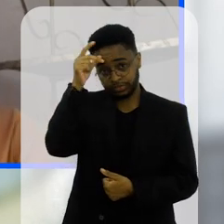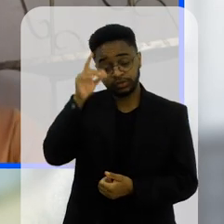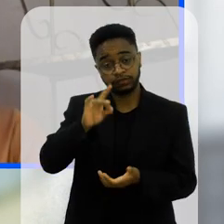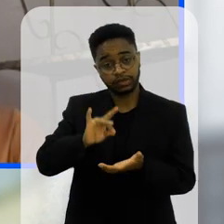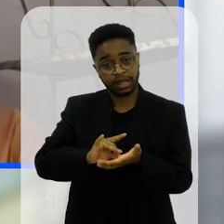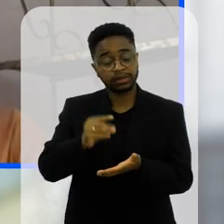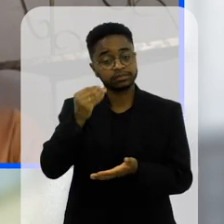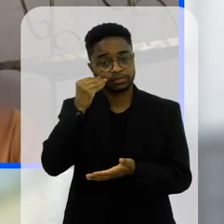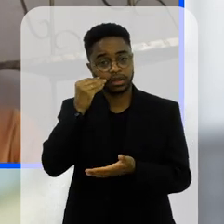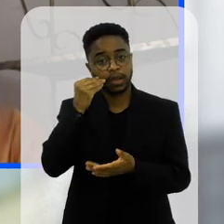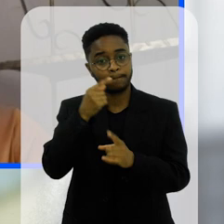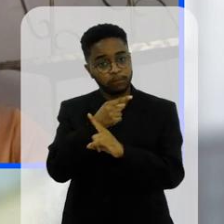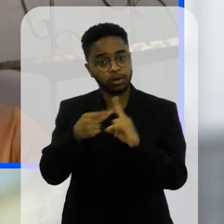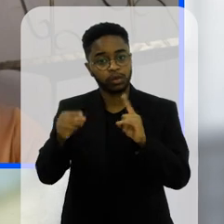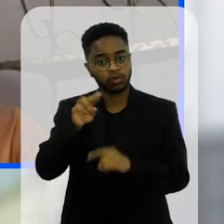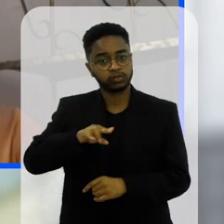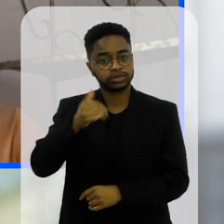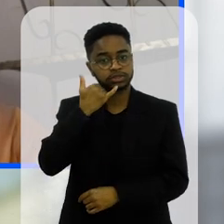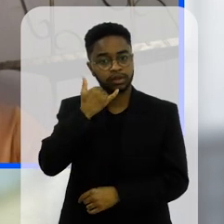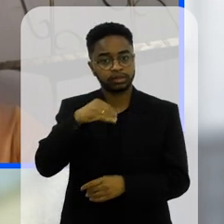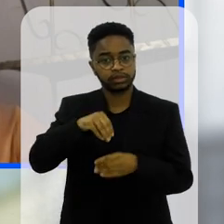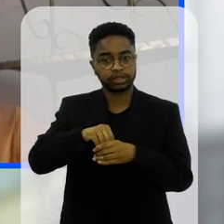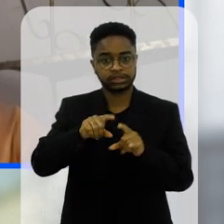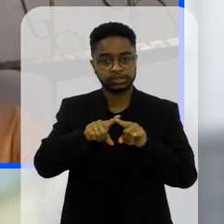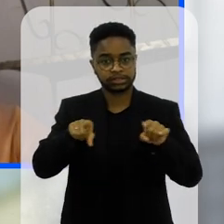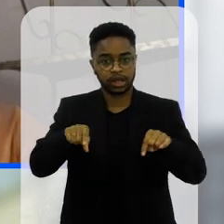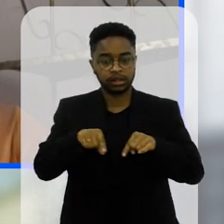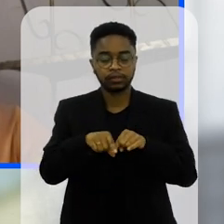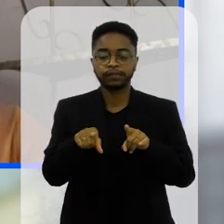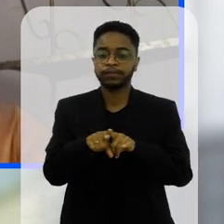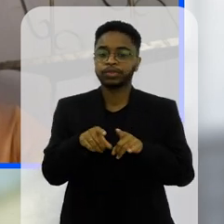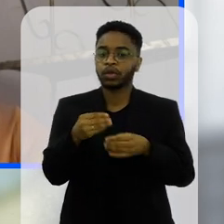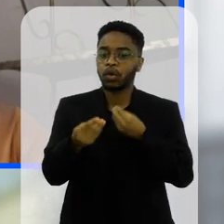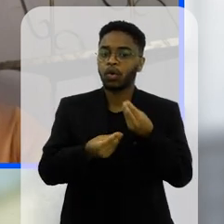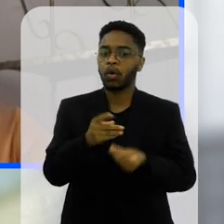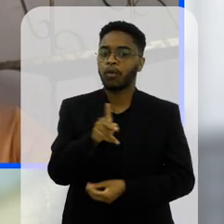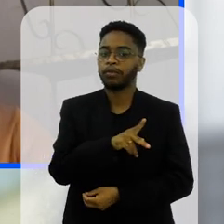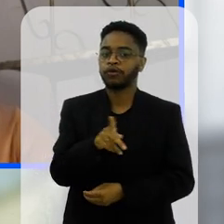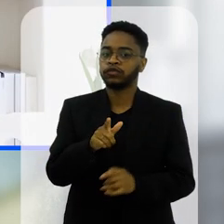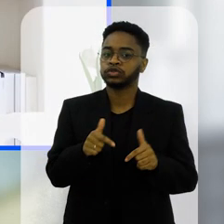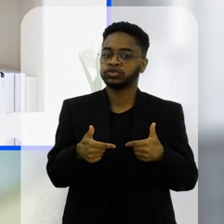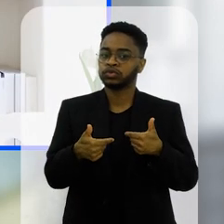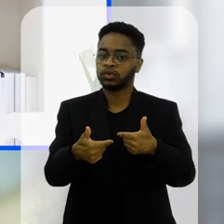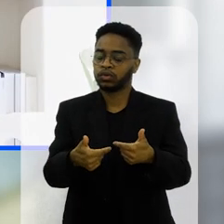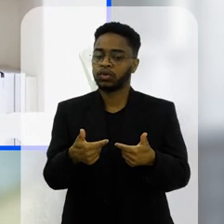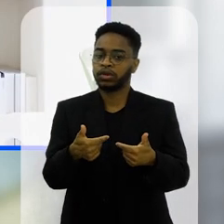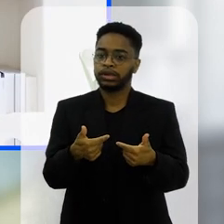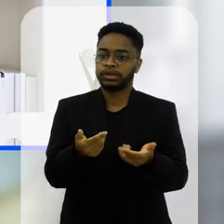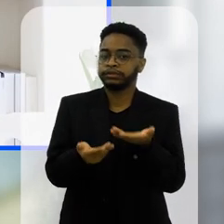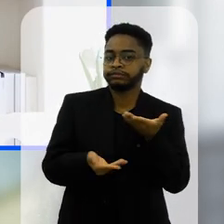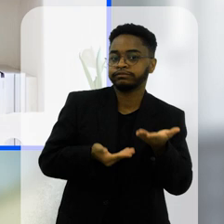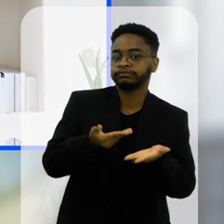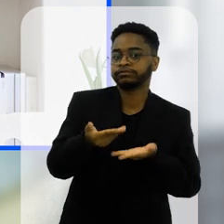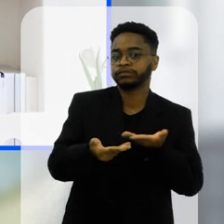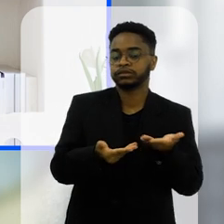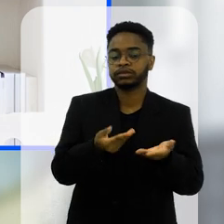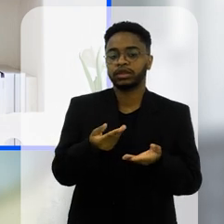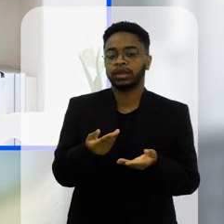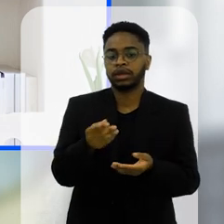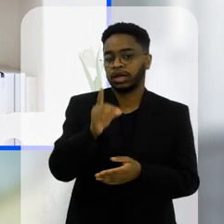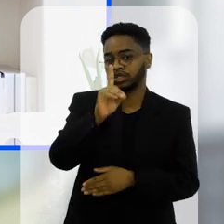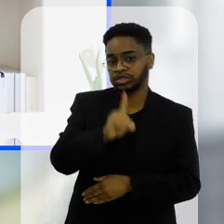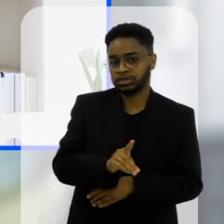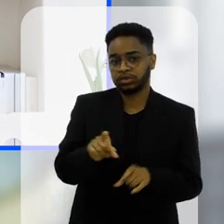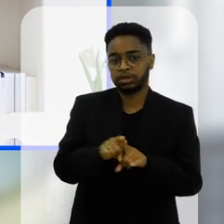realmente o uso do celular seja de fato proibido em sala de aula e que os professores aí como é que vai ser essa dinâmica com eles e direção